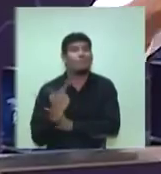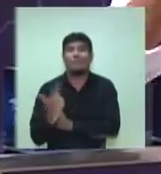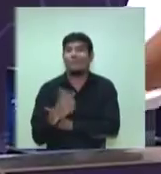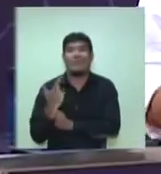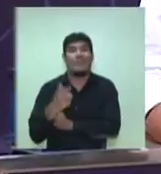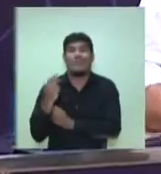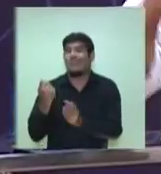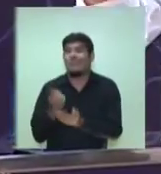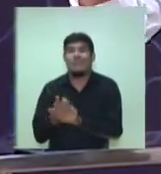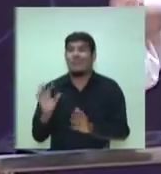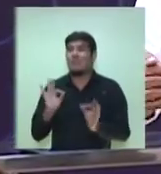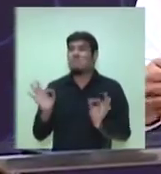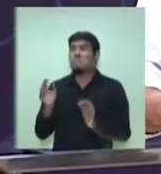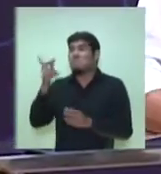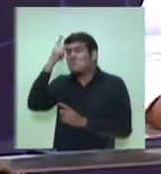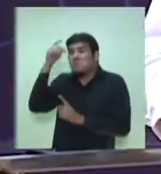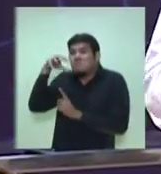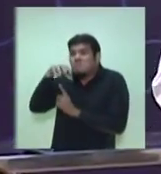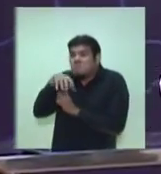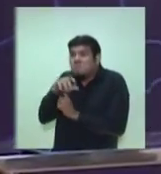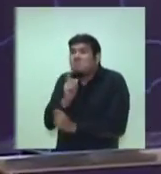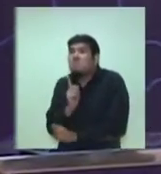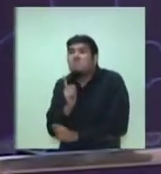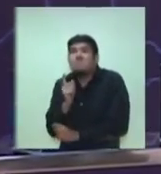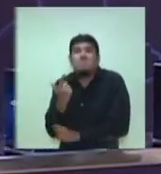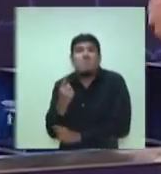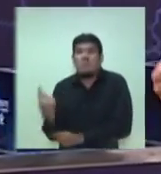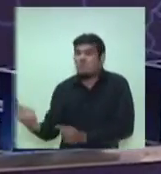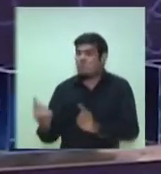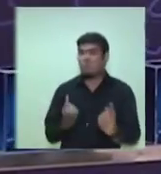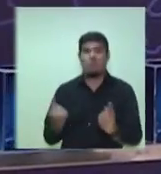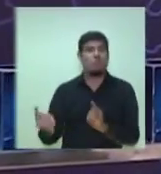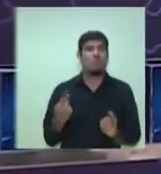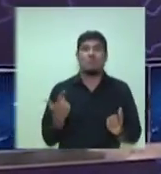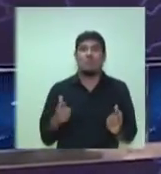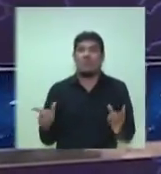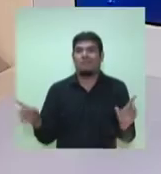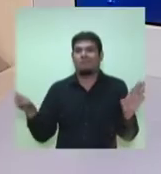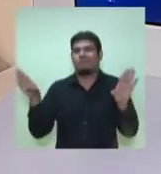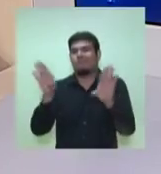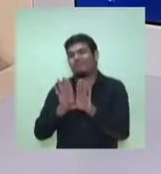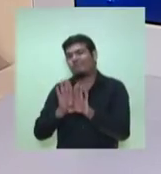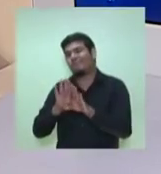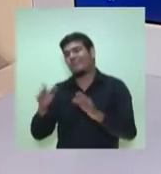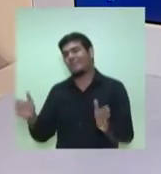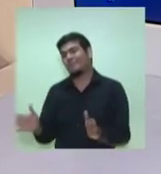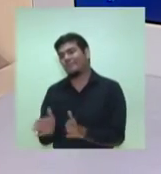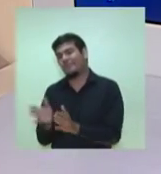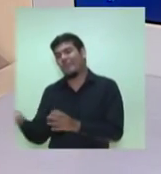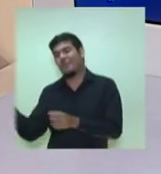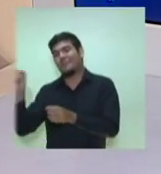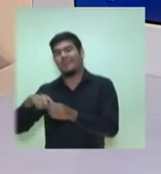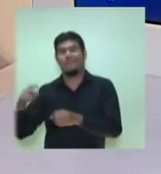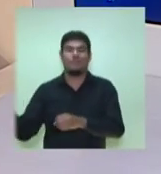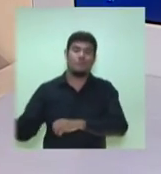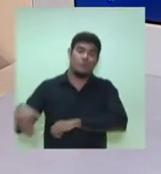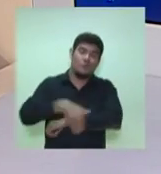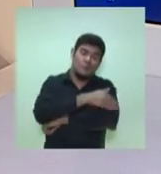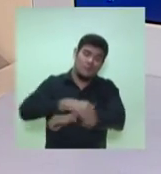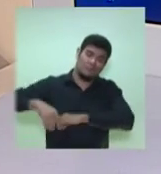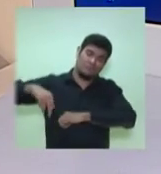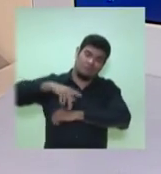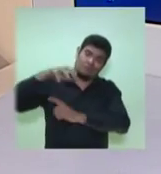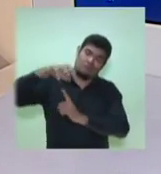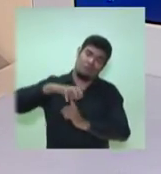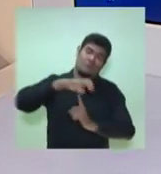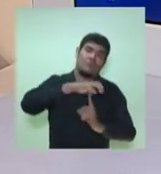Alguns estão hoje fechando galeria e voltando para a rua, fechando as suas lojas e voltando para a rua. Nós precisamos dar viabilidade econômica para as galerias